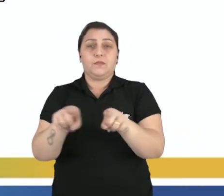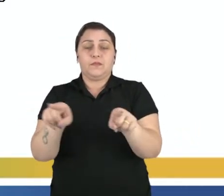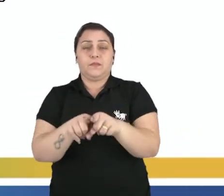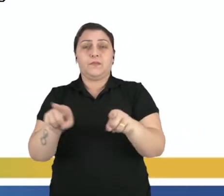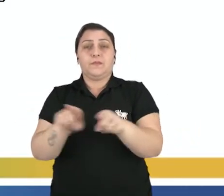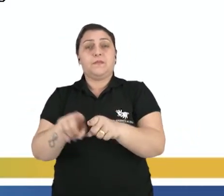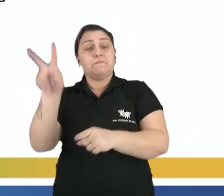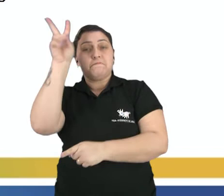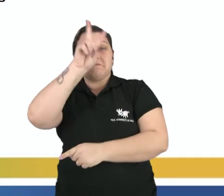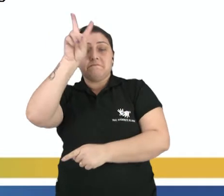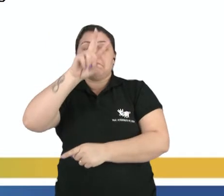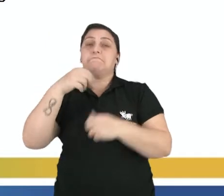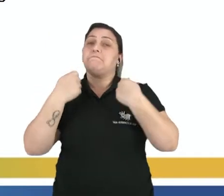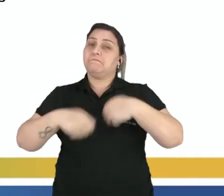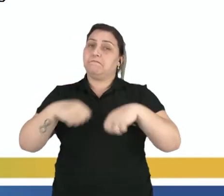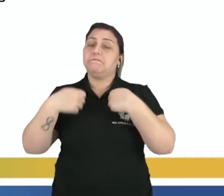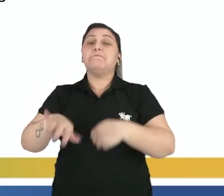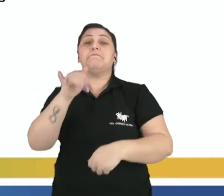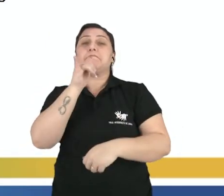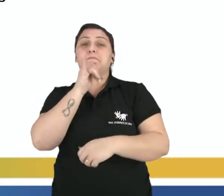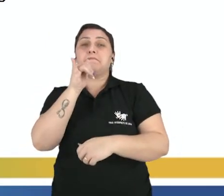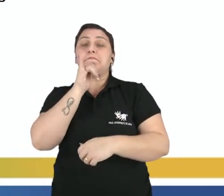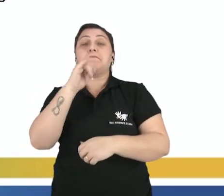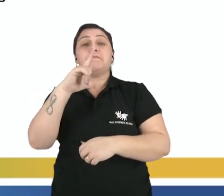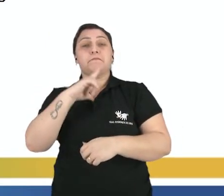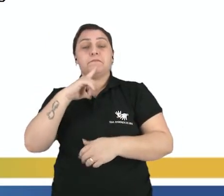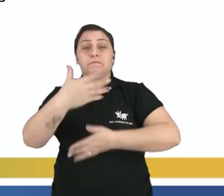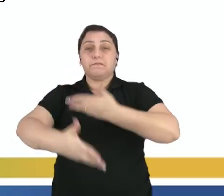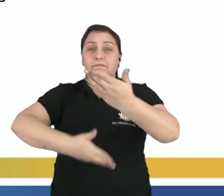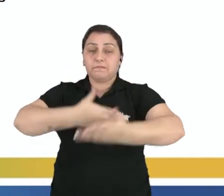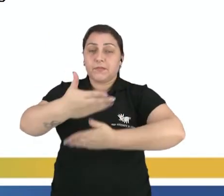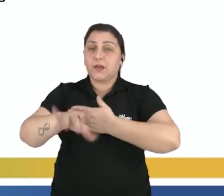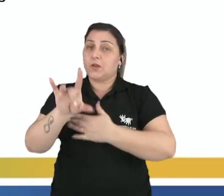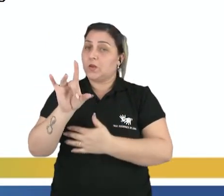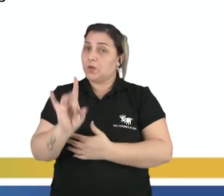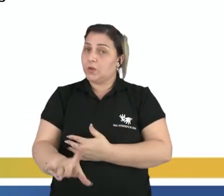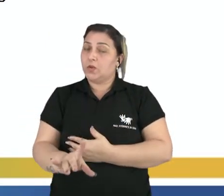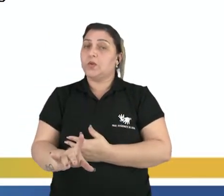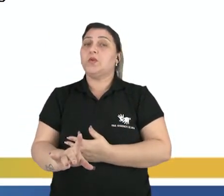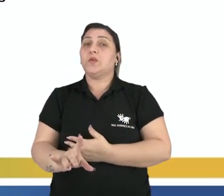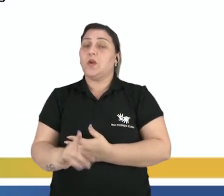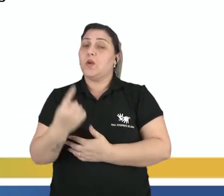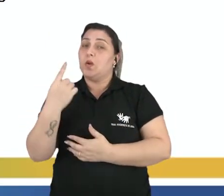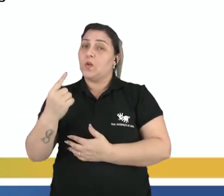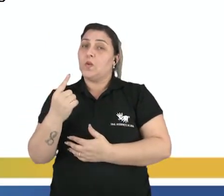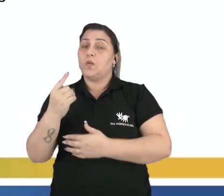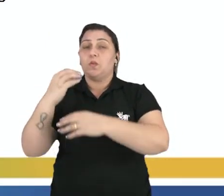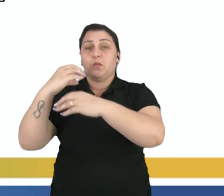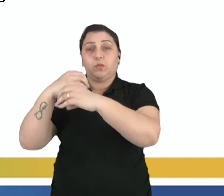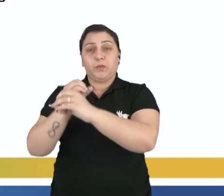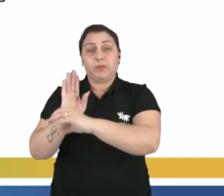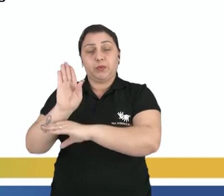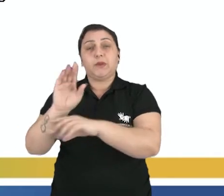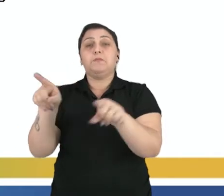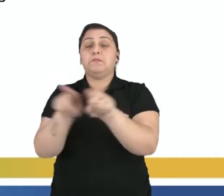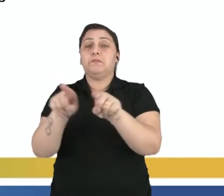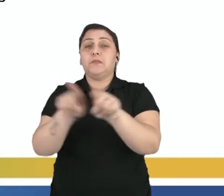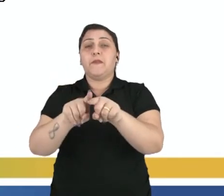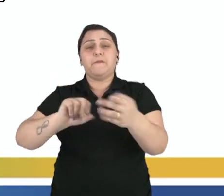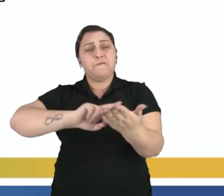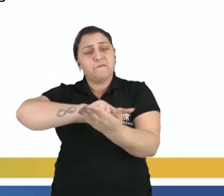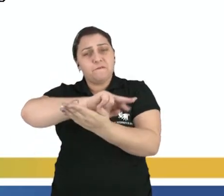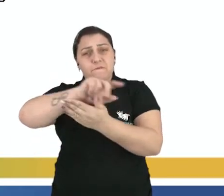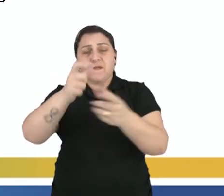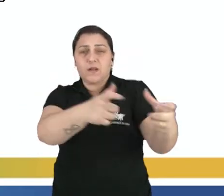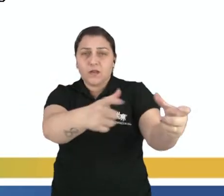vale destacar, né, que todos esses exemplos, eles estão relacionados não apenas com uma área da biotecnologia, eles estão relacionados com